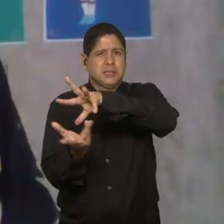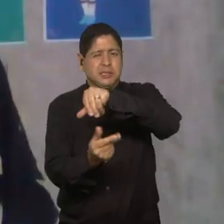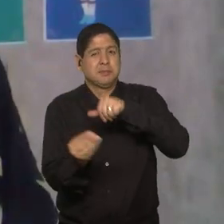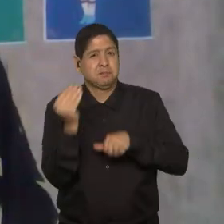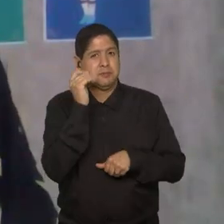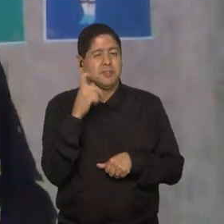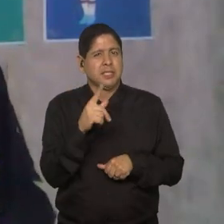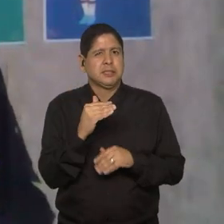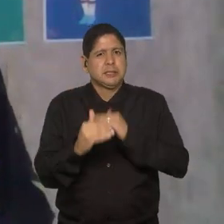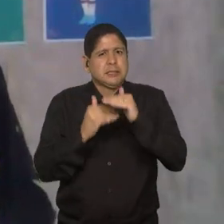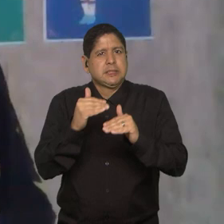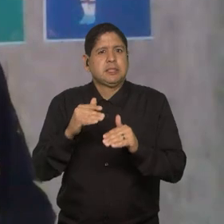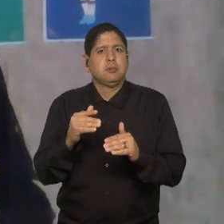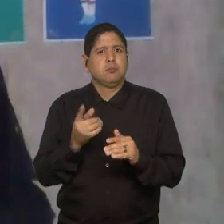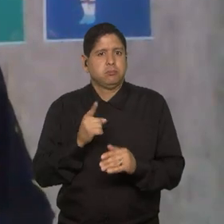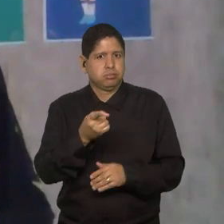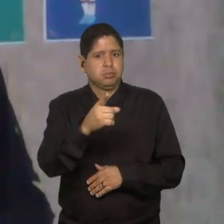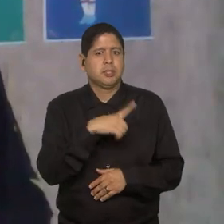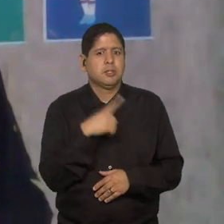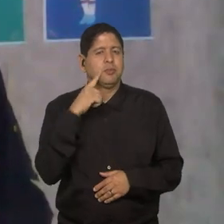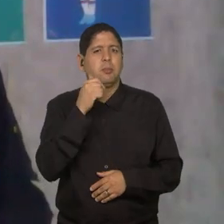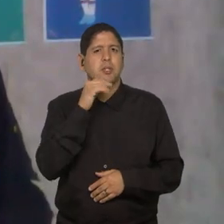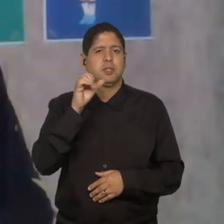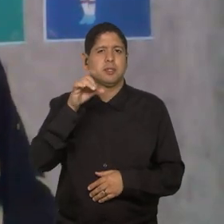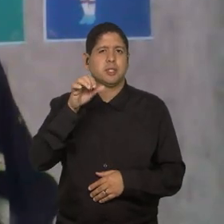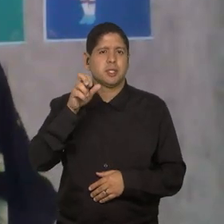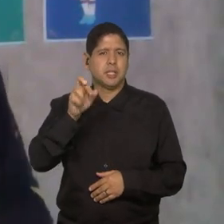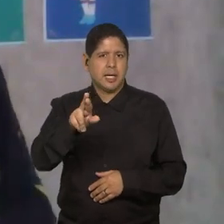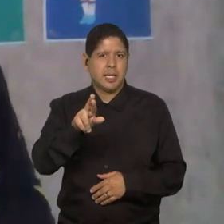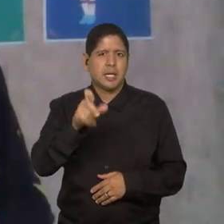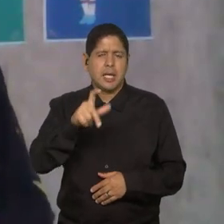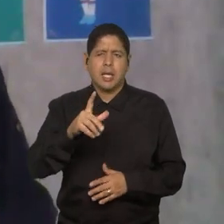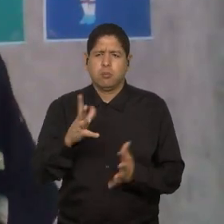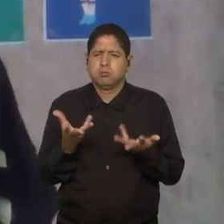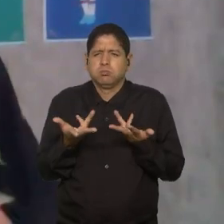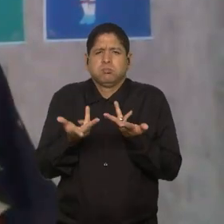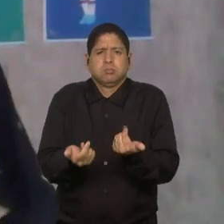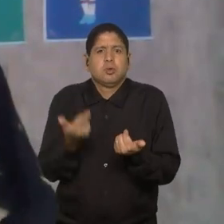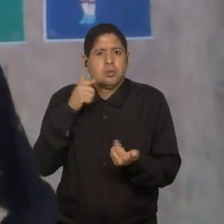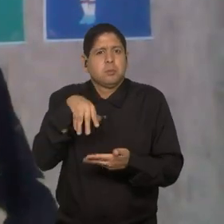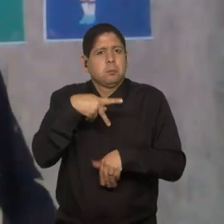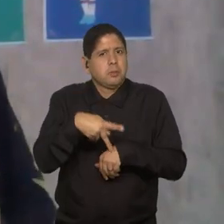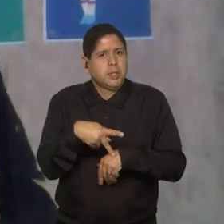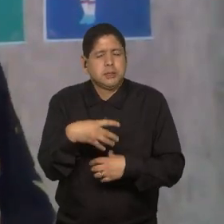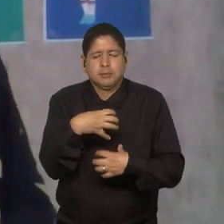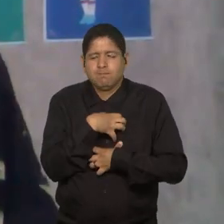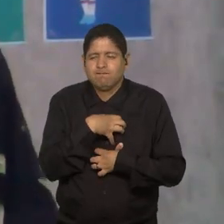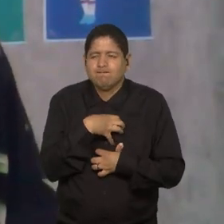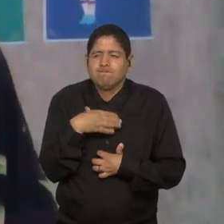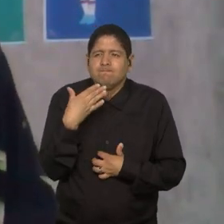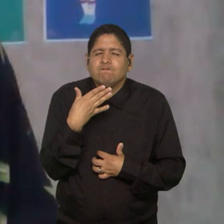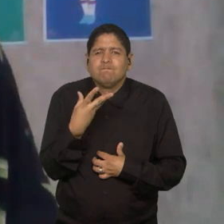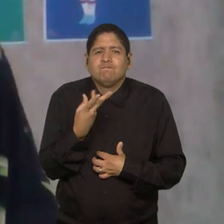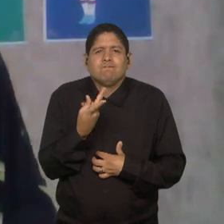chegar um pouco mais longe. E a Sanker, que é craque, vai jogar no seu país, vai sentir esse gostinho. E eu acho que